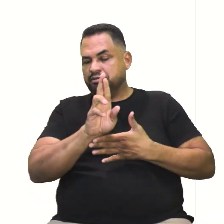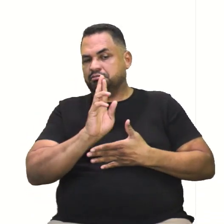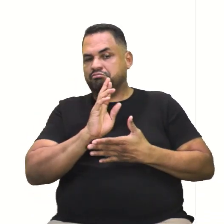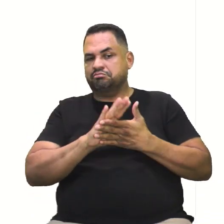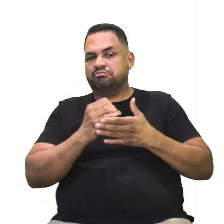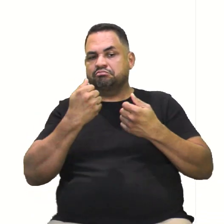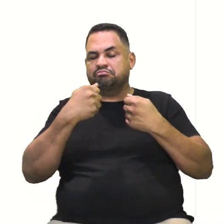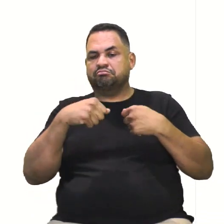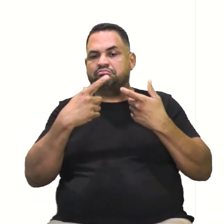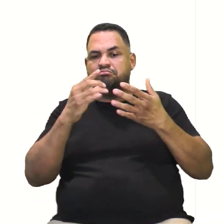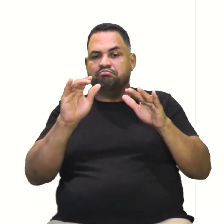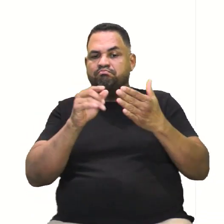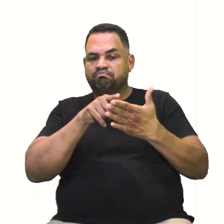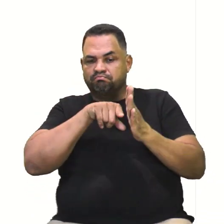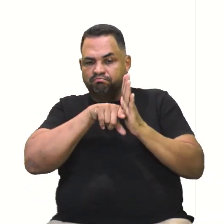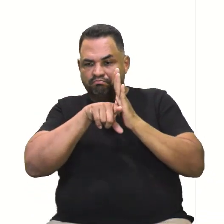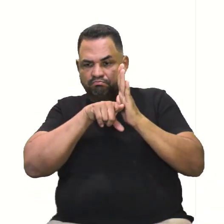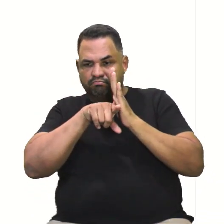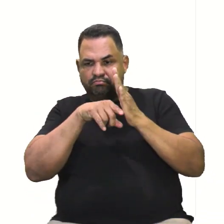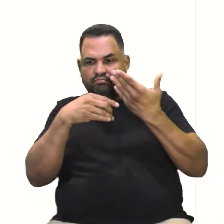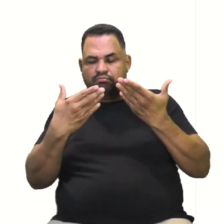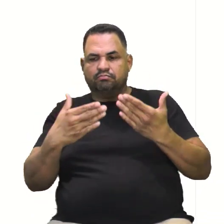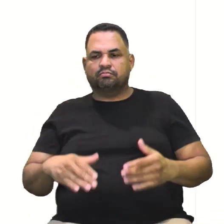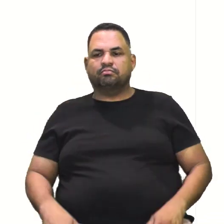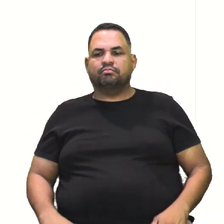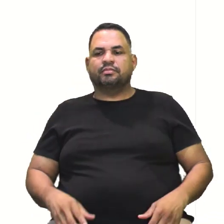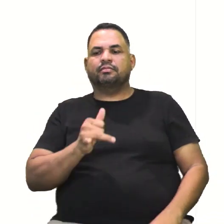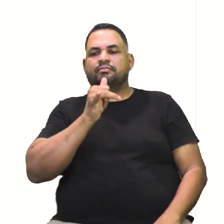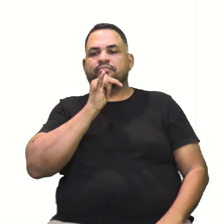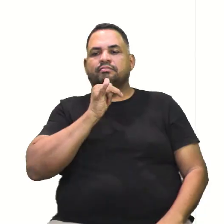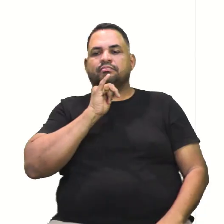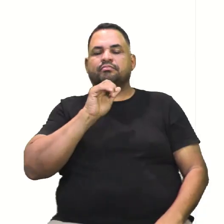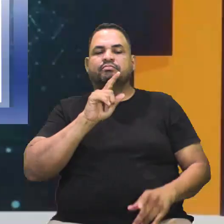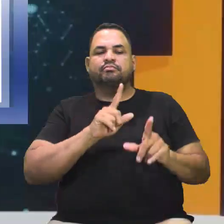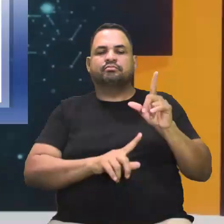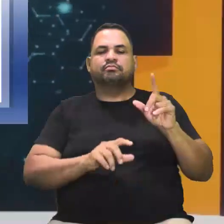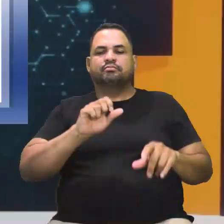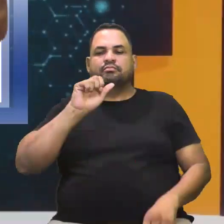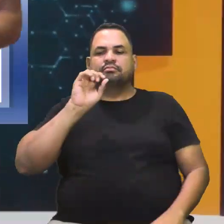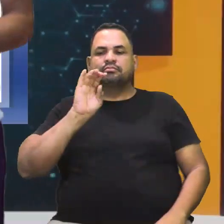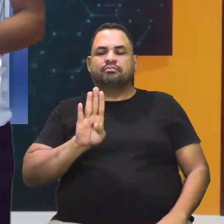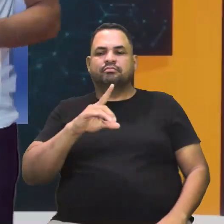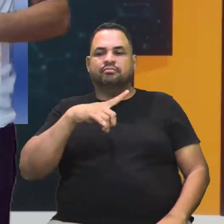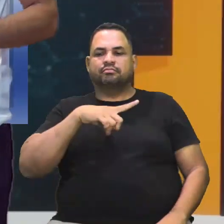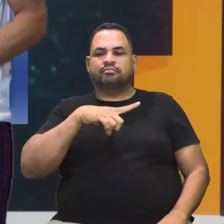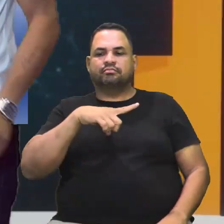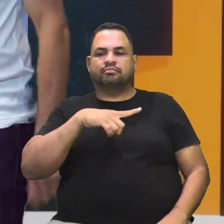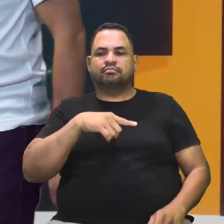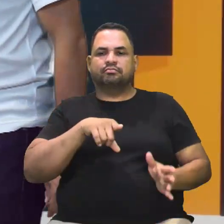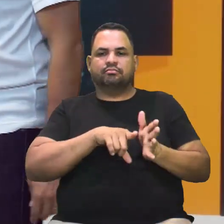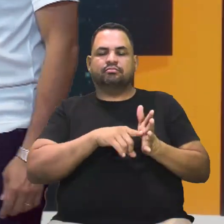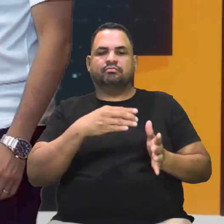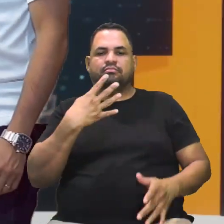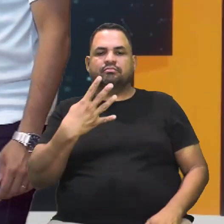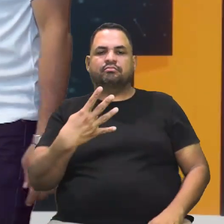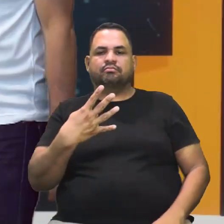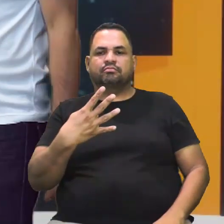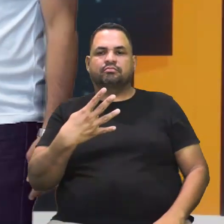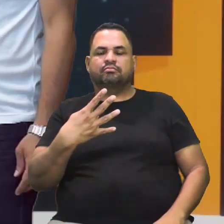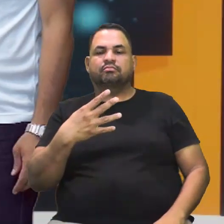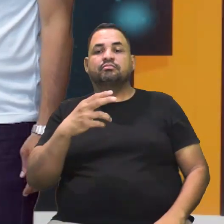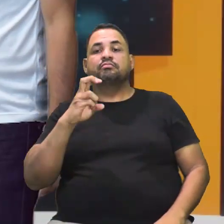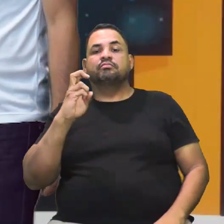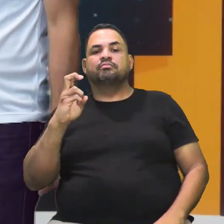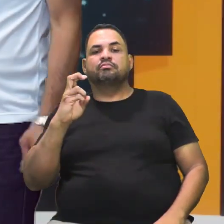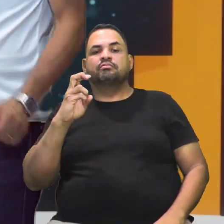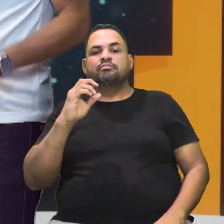vocês já poderiam estar analisando. Por exemplo, na letra B, nós temos lá menos 4 e